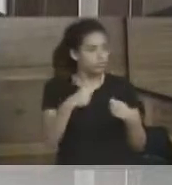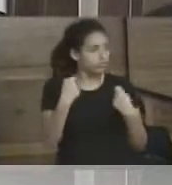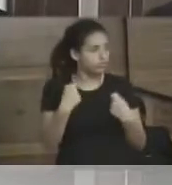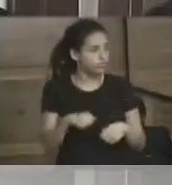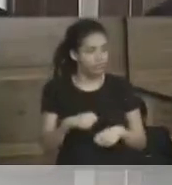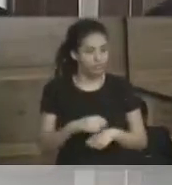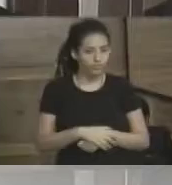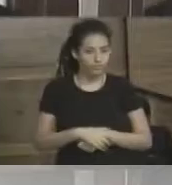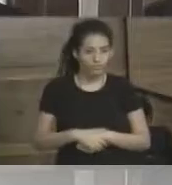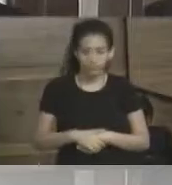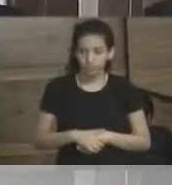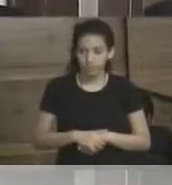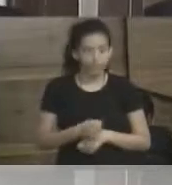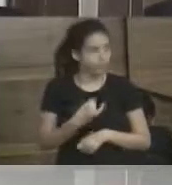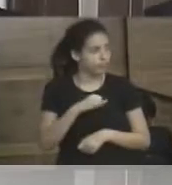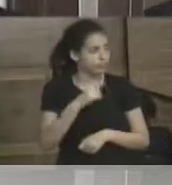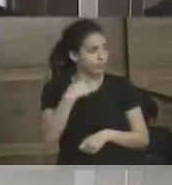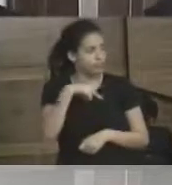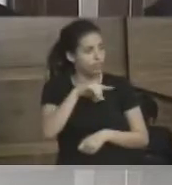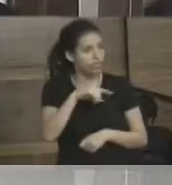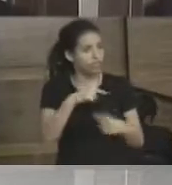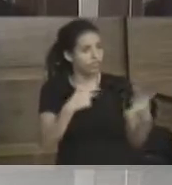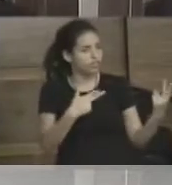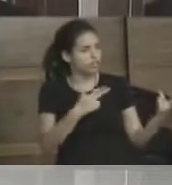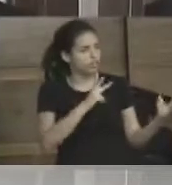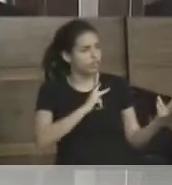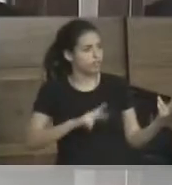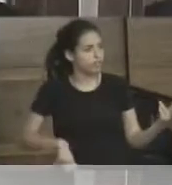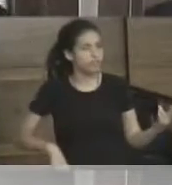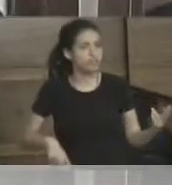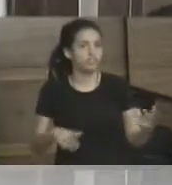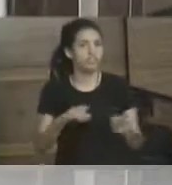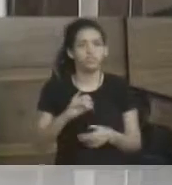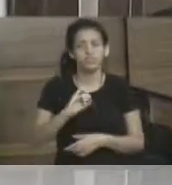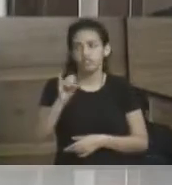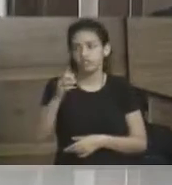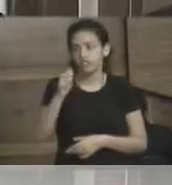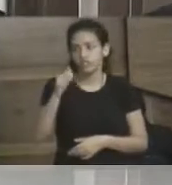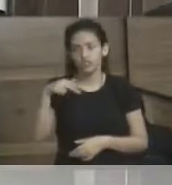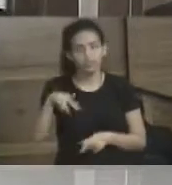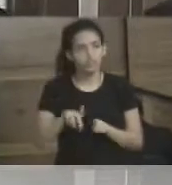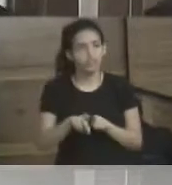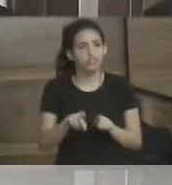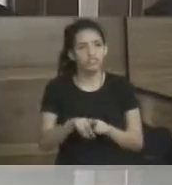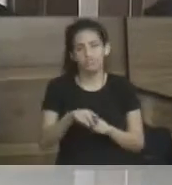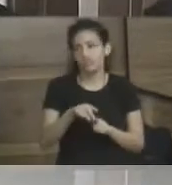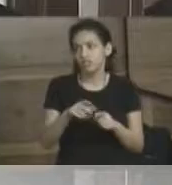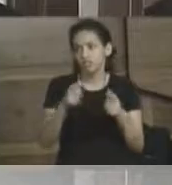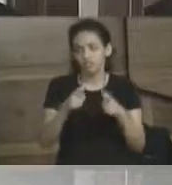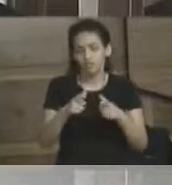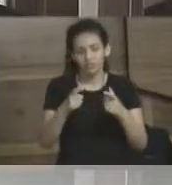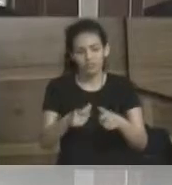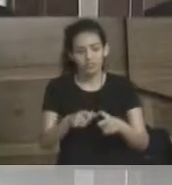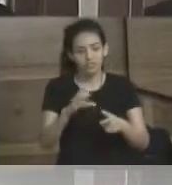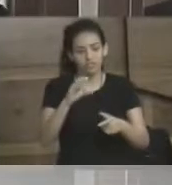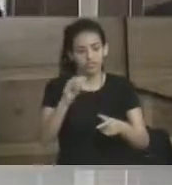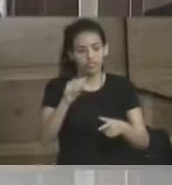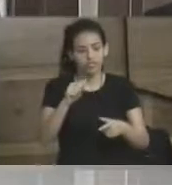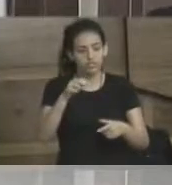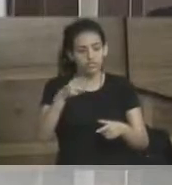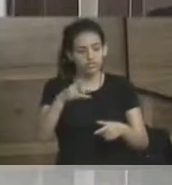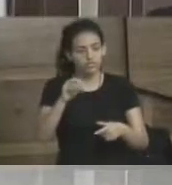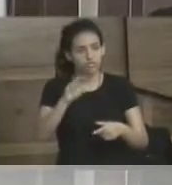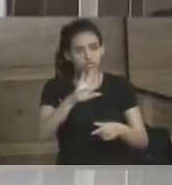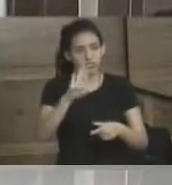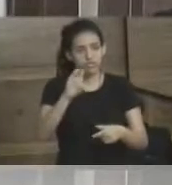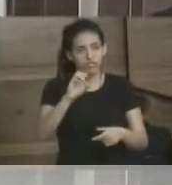Se você for, como o presidente há pouco tempo foi, como o Jedi, que é morador, Jean, que também é morador de uma área carentíssima, que é o Campo Belo da Japoíba, como